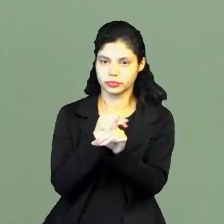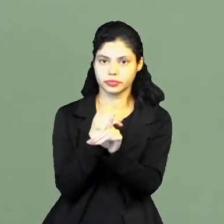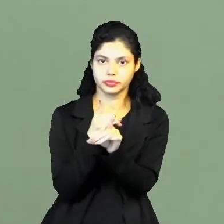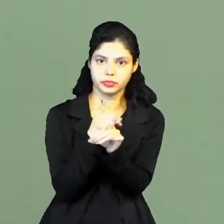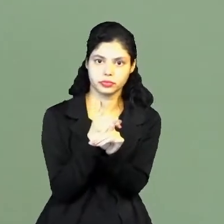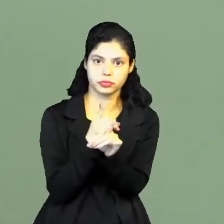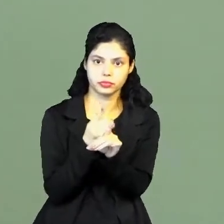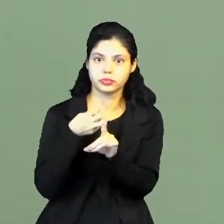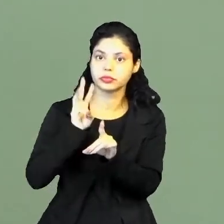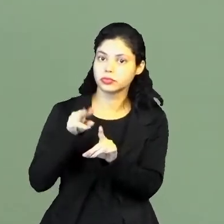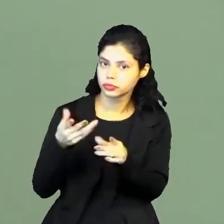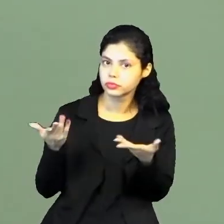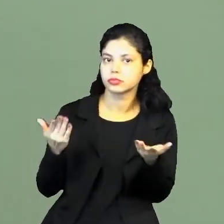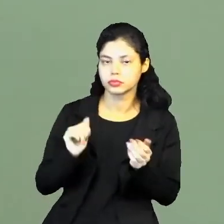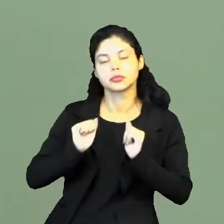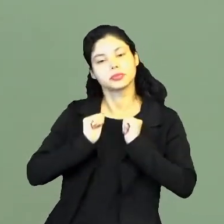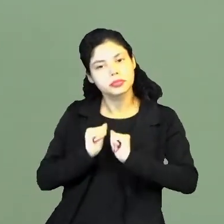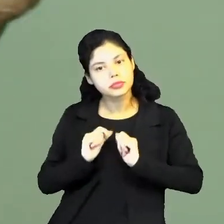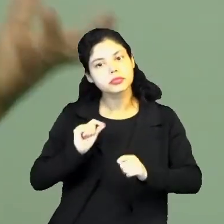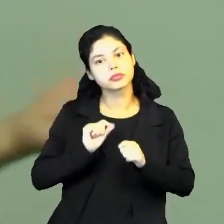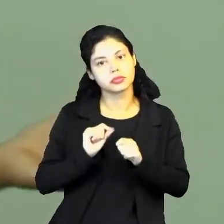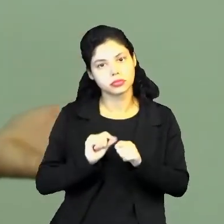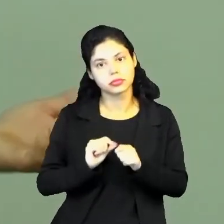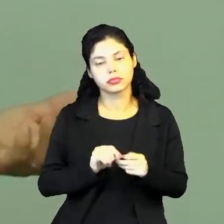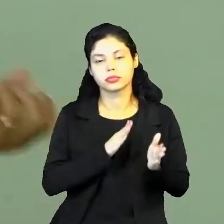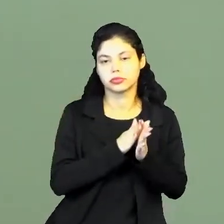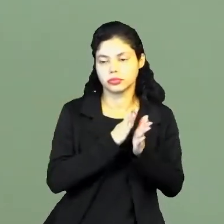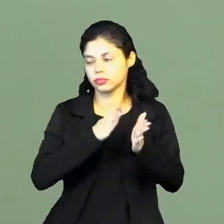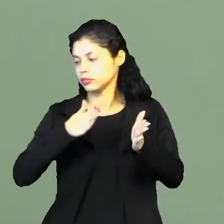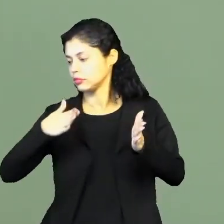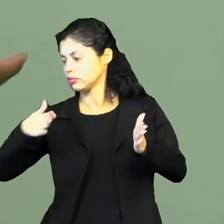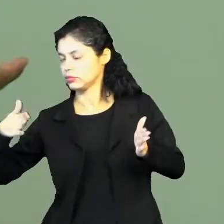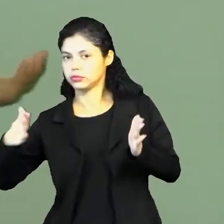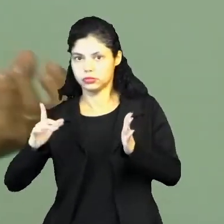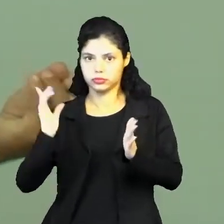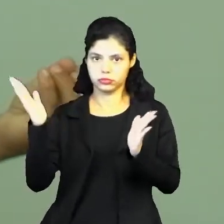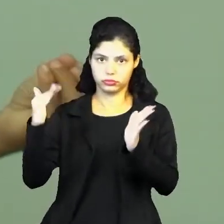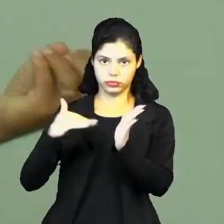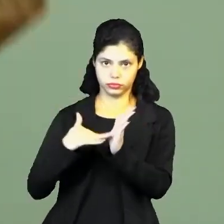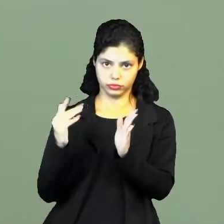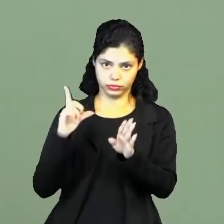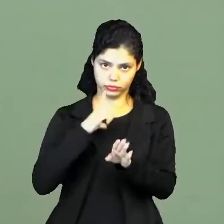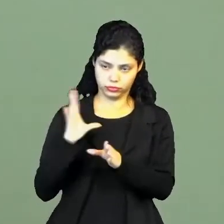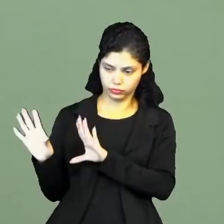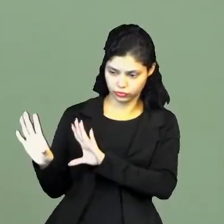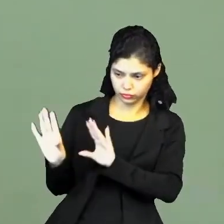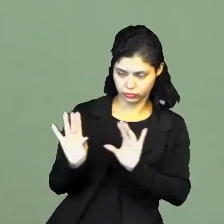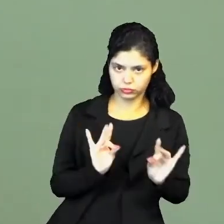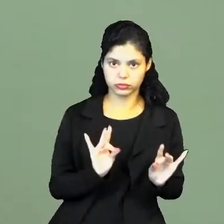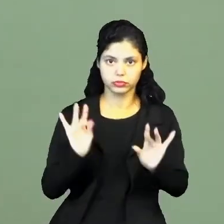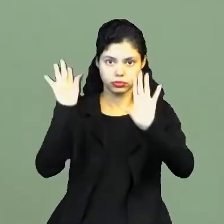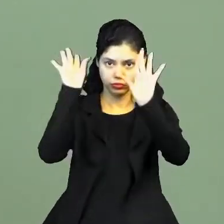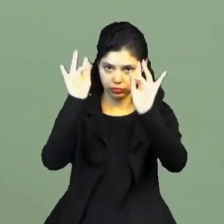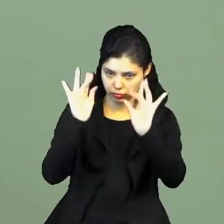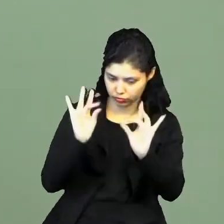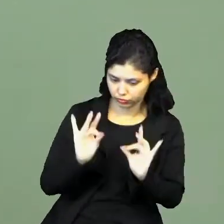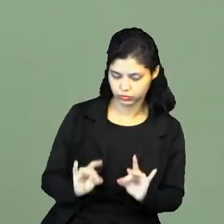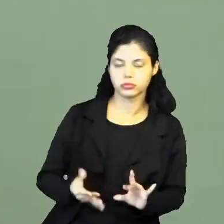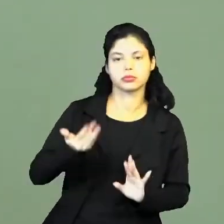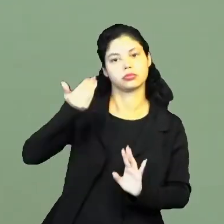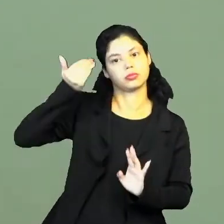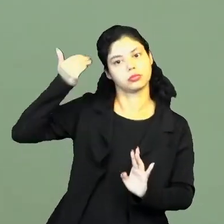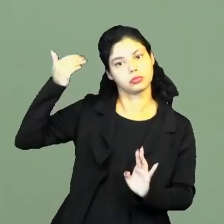quem era o serial. Aí sim, você pode fazer um recorte histórico, né? Para poder o quê? Puxar, né, o caso lá